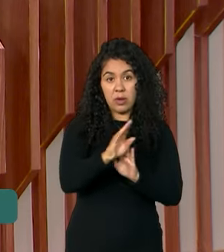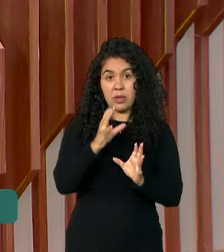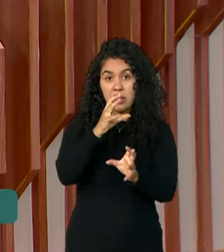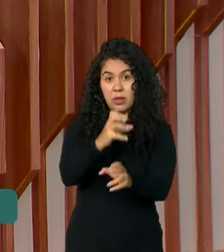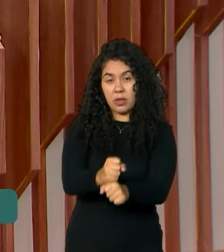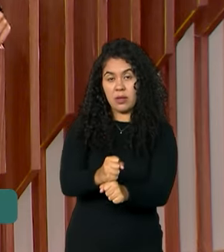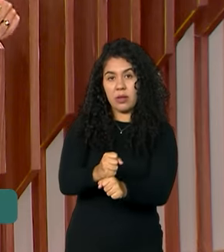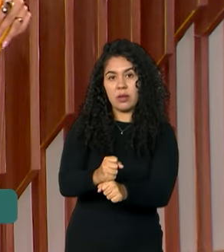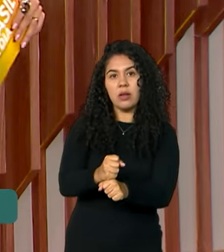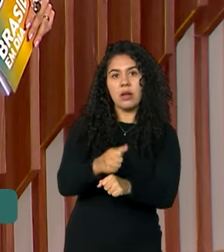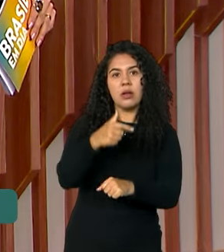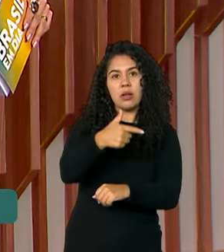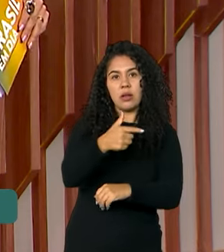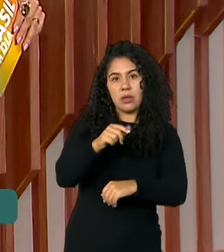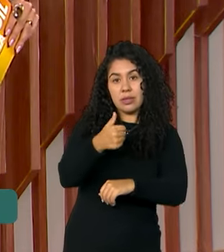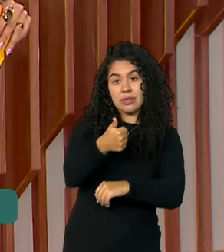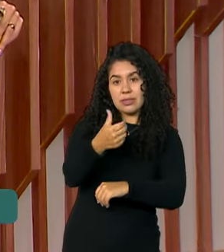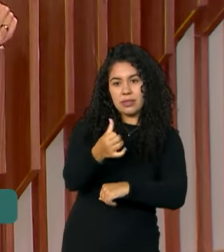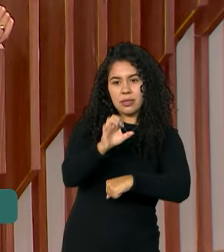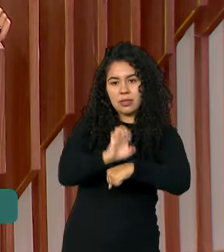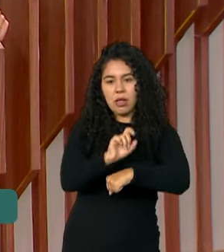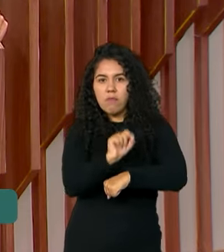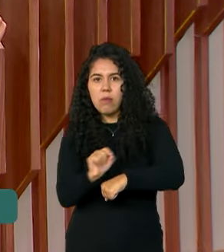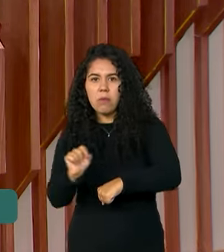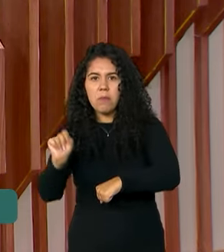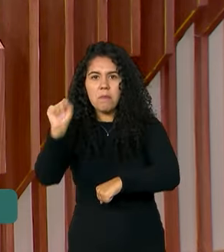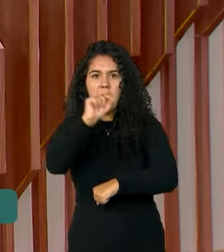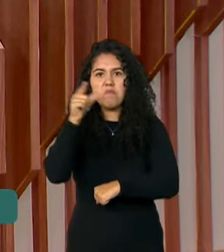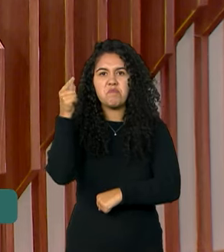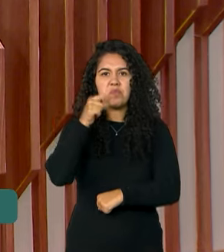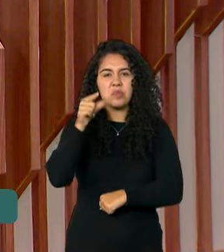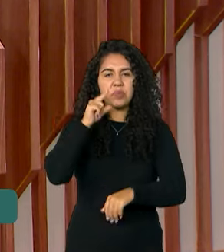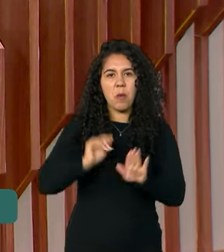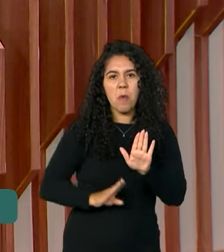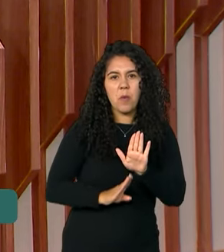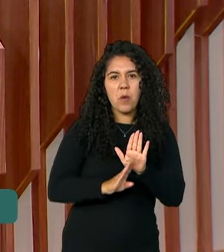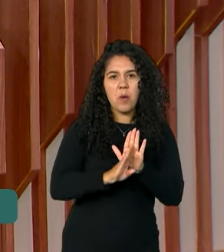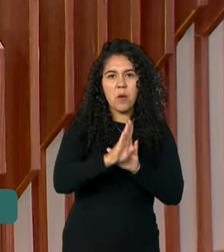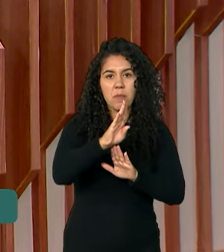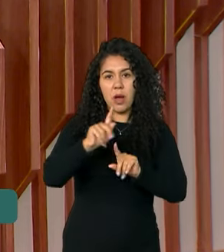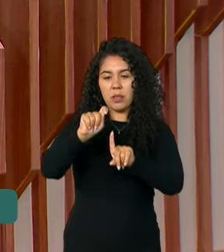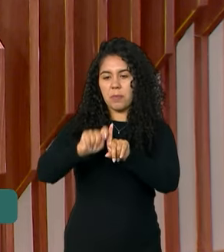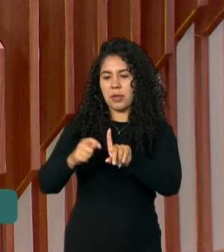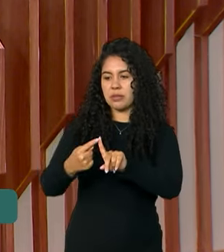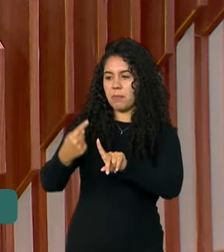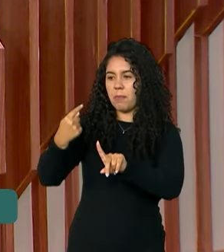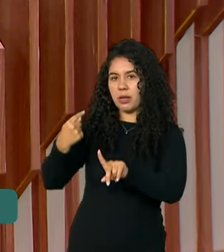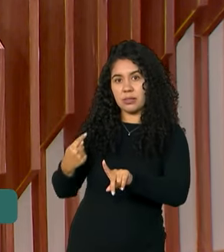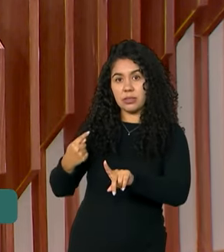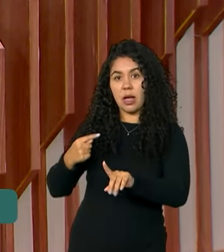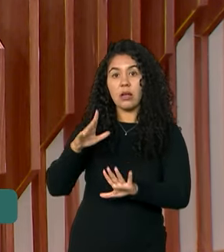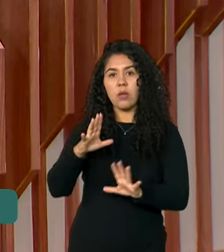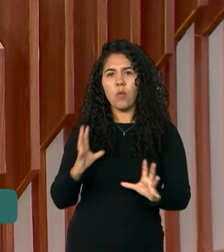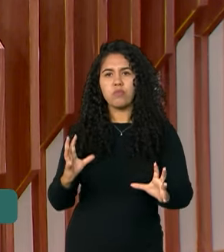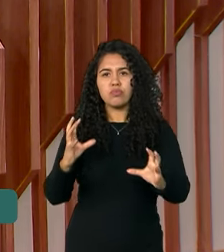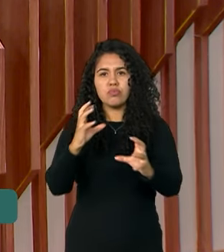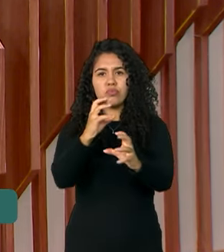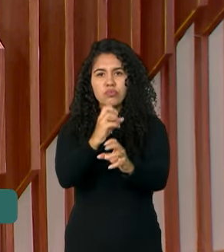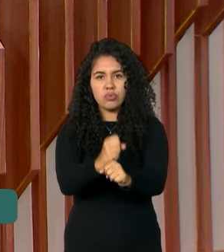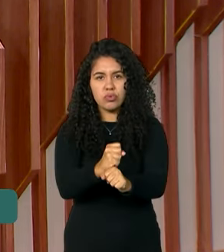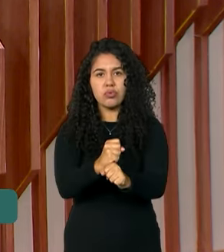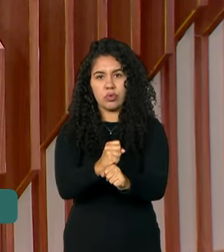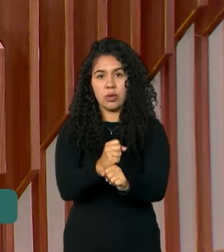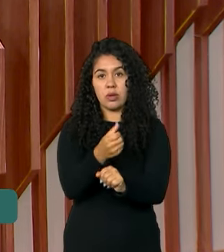da Federação investigadas mostraram expansão frente ao mês anterior. E o volume total de serviços está